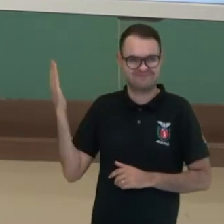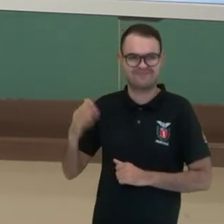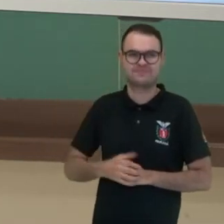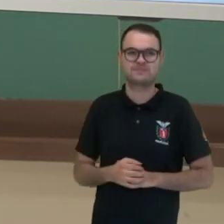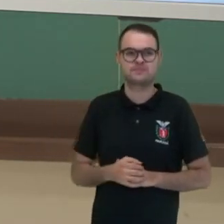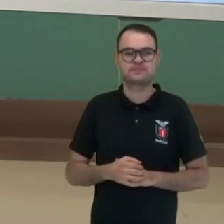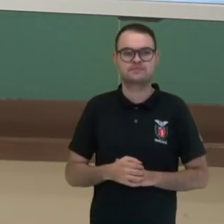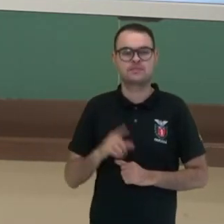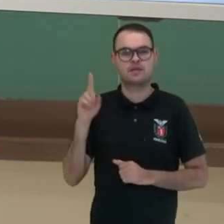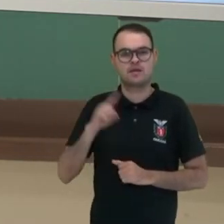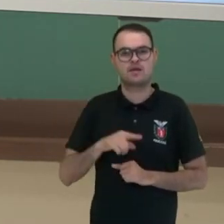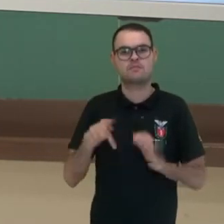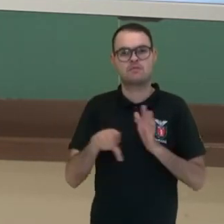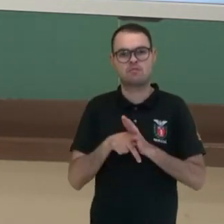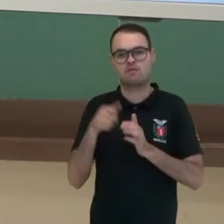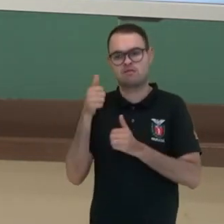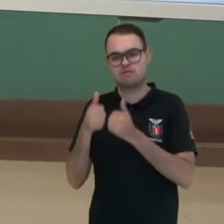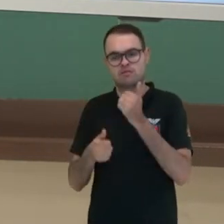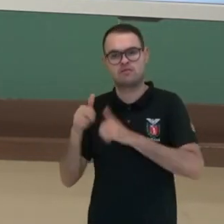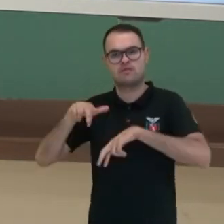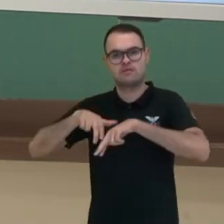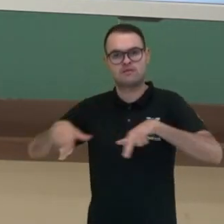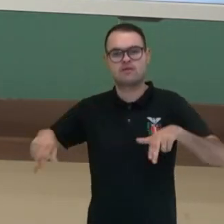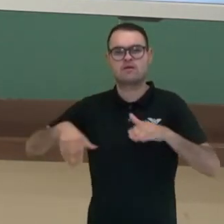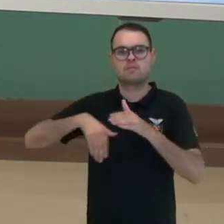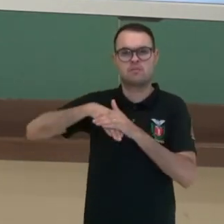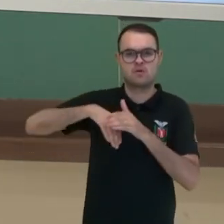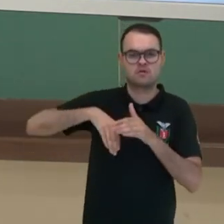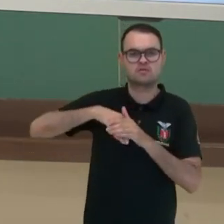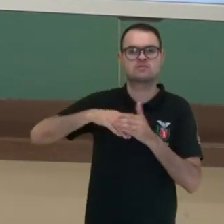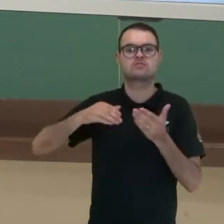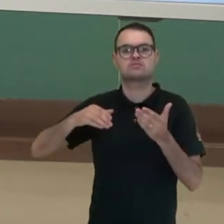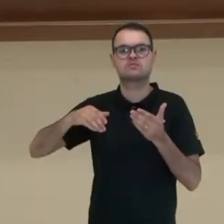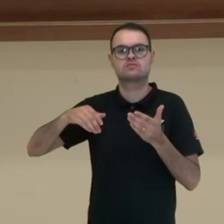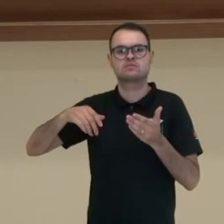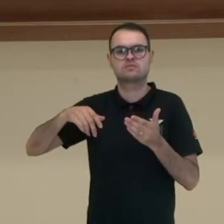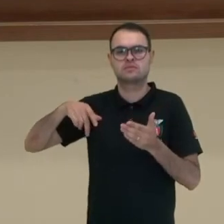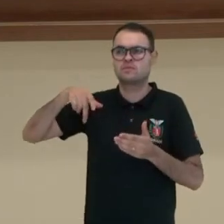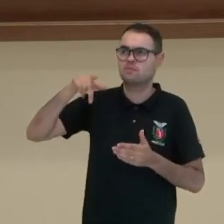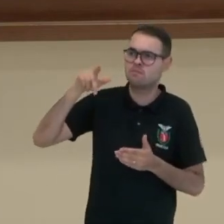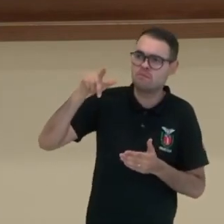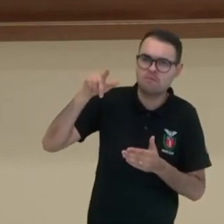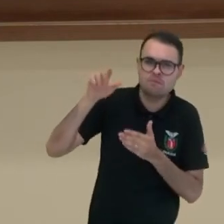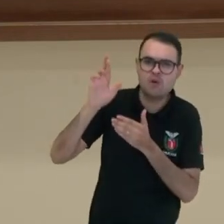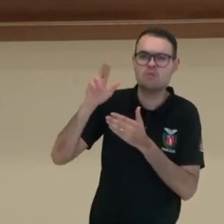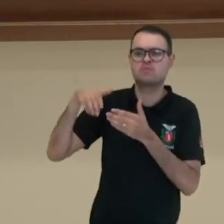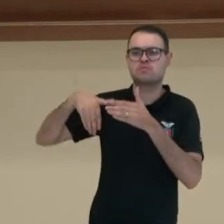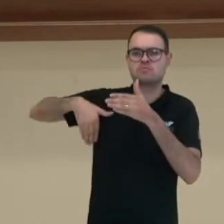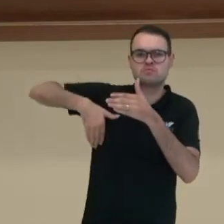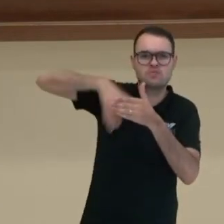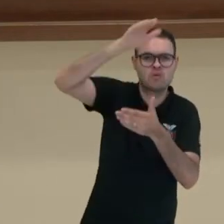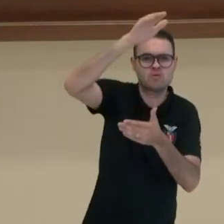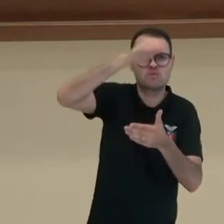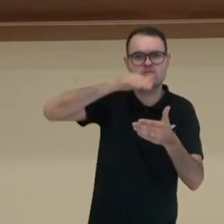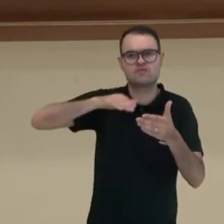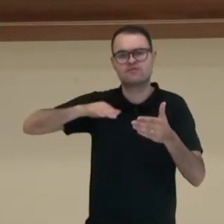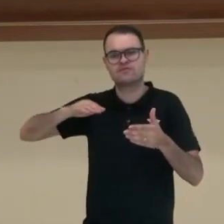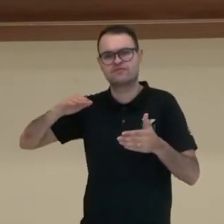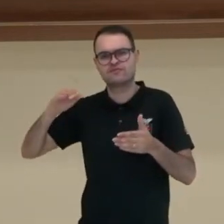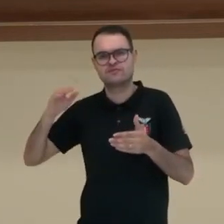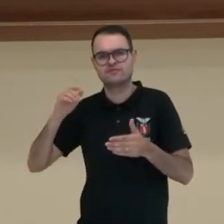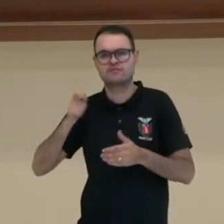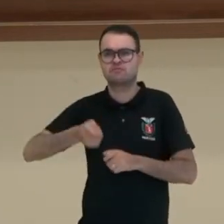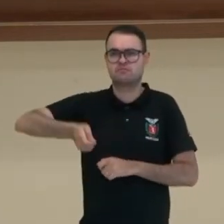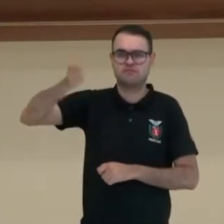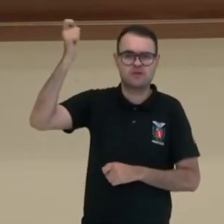Aqui, os jogadores, né? Dançam a partida de futebol com pedaladas, libres, né? Chutes, faltas, gols,